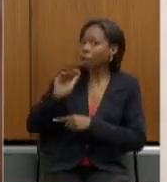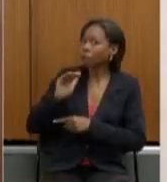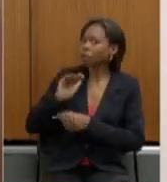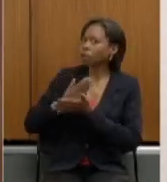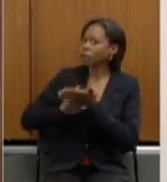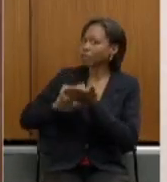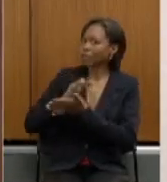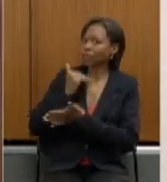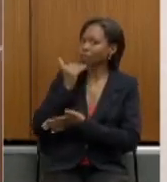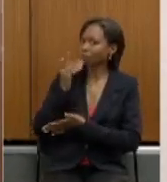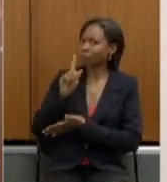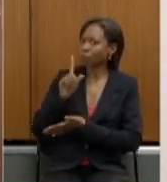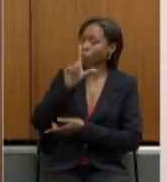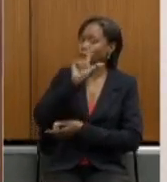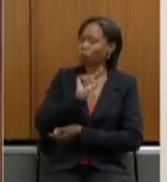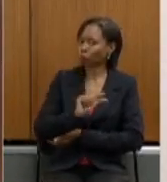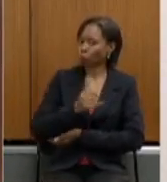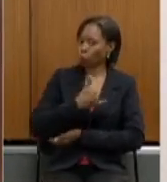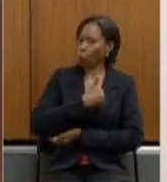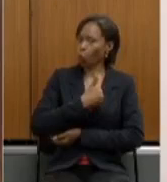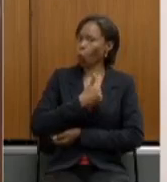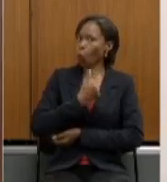mínima em relação a